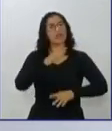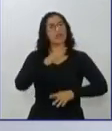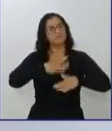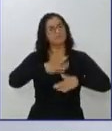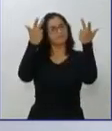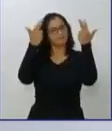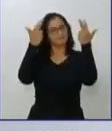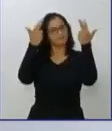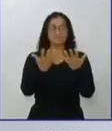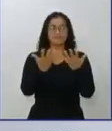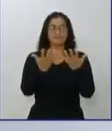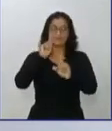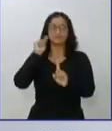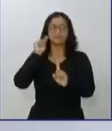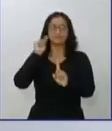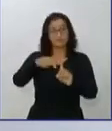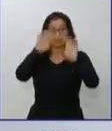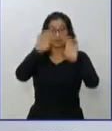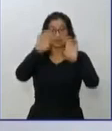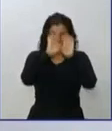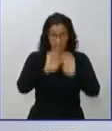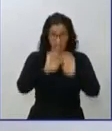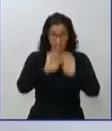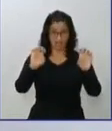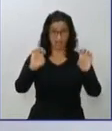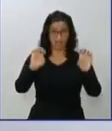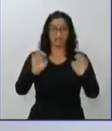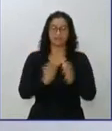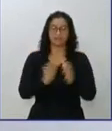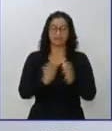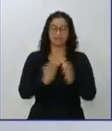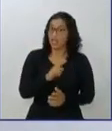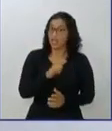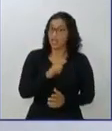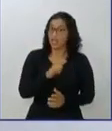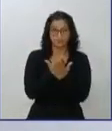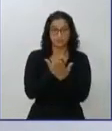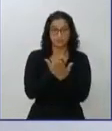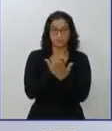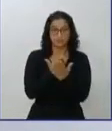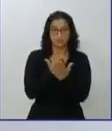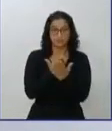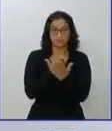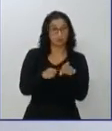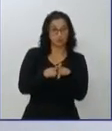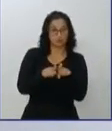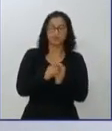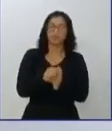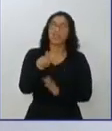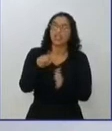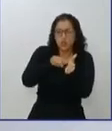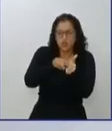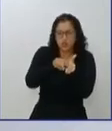ética. E vou dar um outro dado para você, Tatá. Existe um estudo aí dos fóruns, do Tribunal de Contas da União, por exemplo,